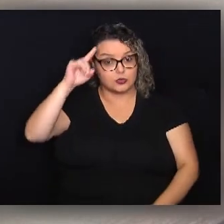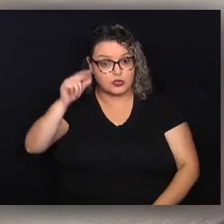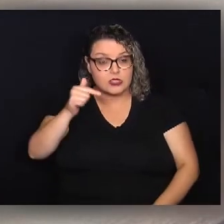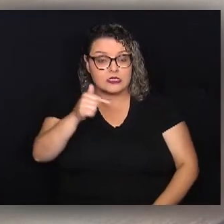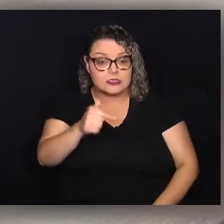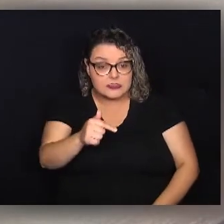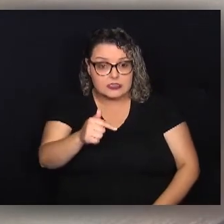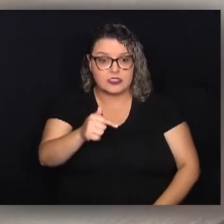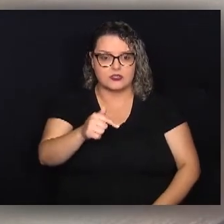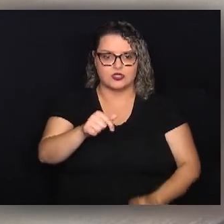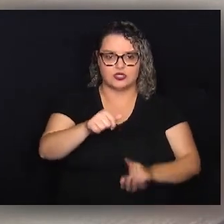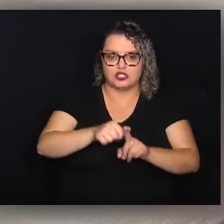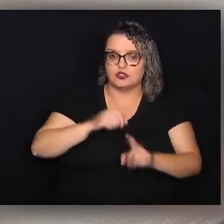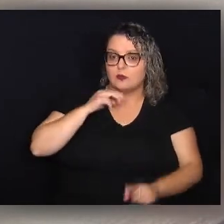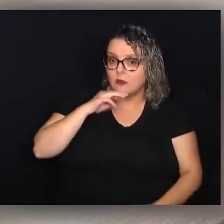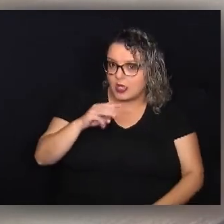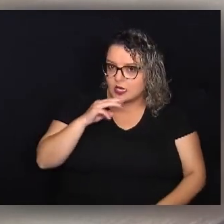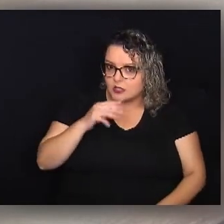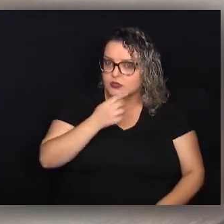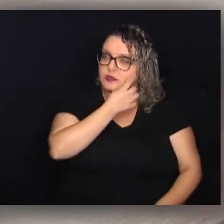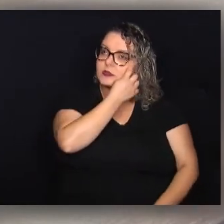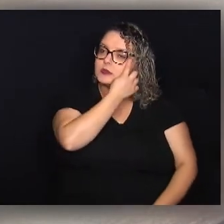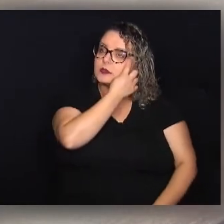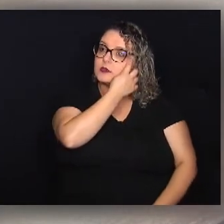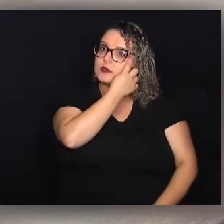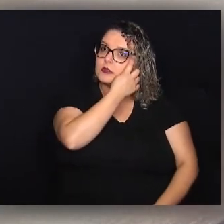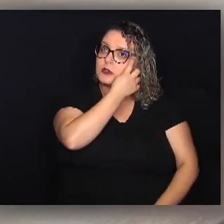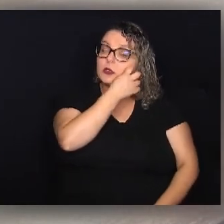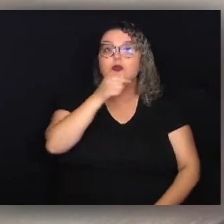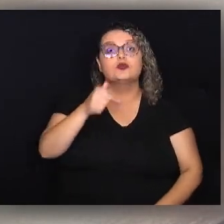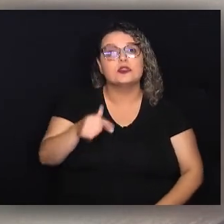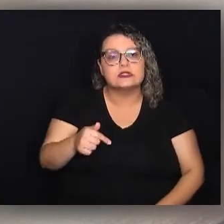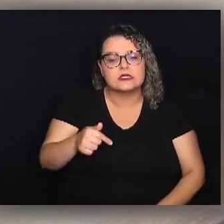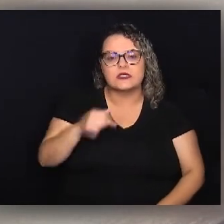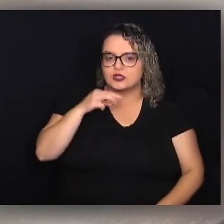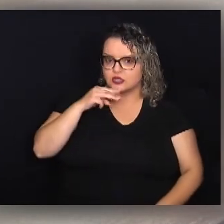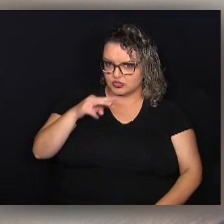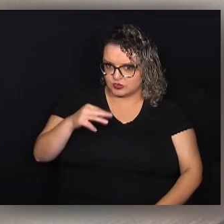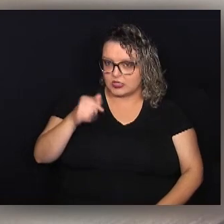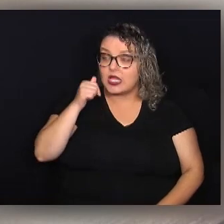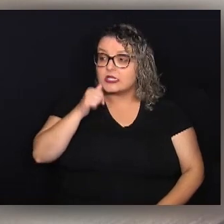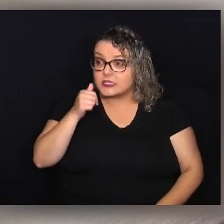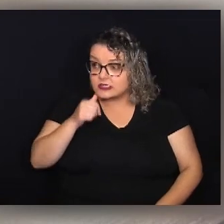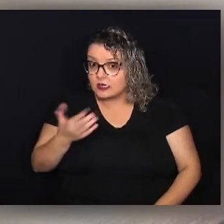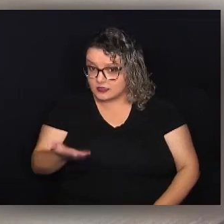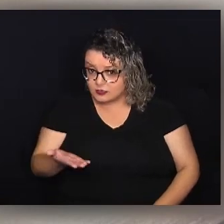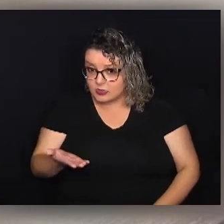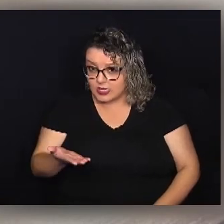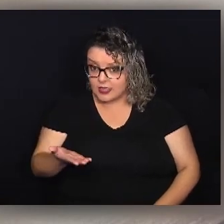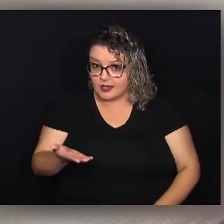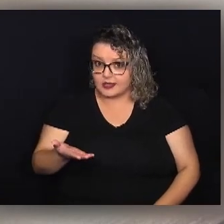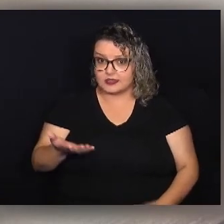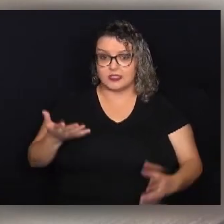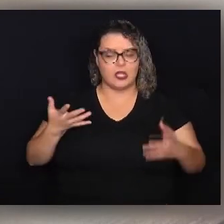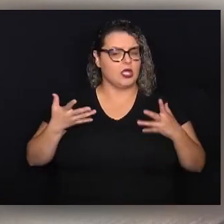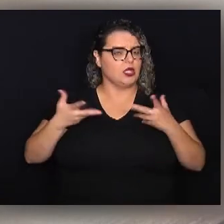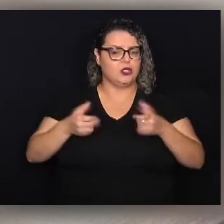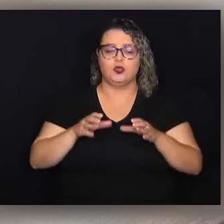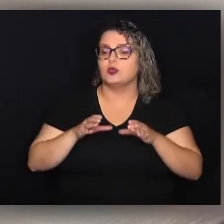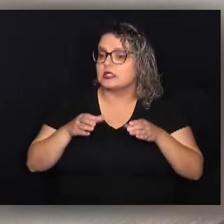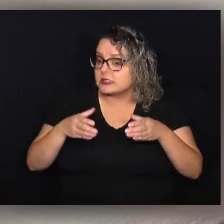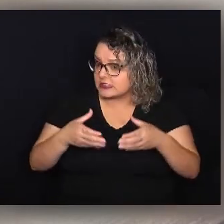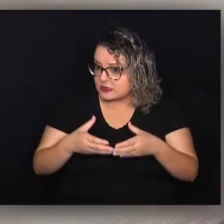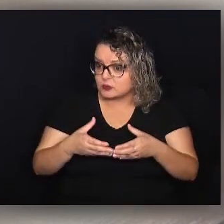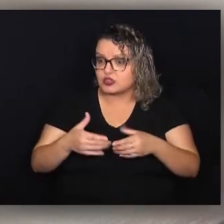7, estabelecida no dia 7 de março. Ou seja, no dia 7 de março, essas mulheres, toda